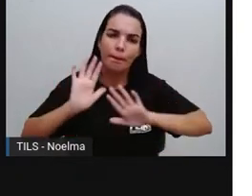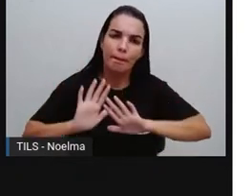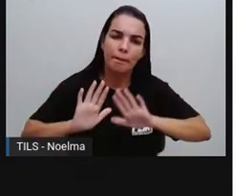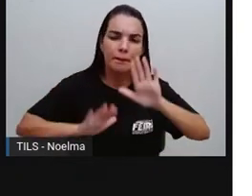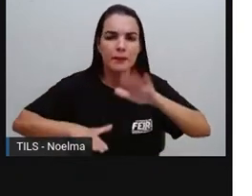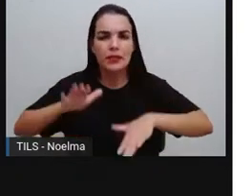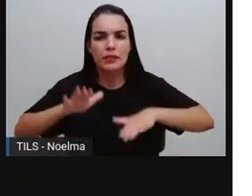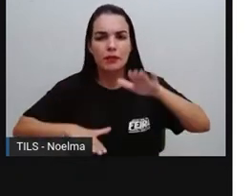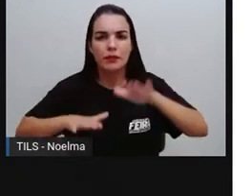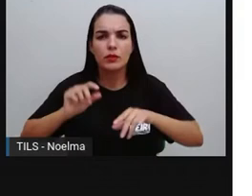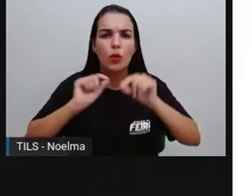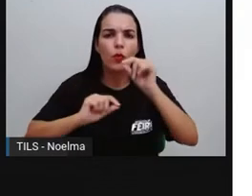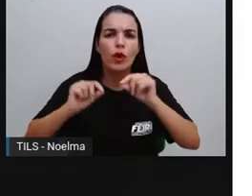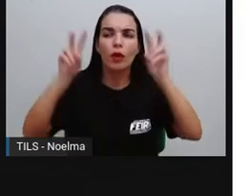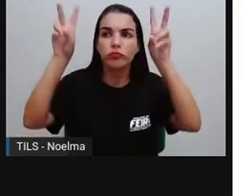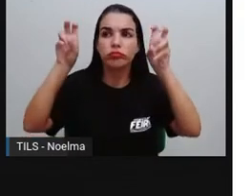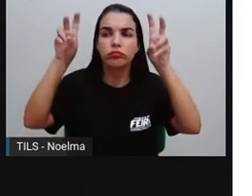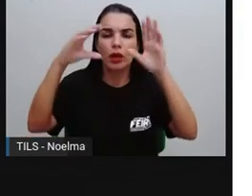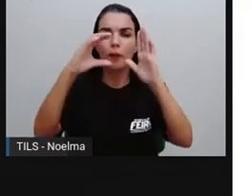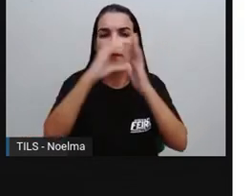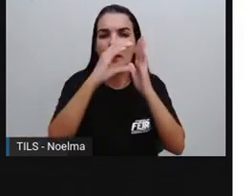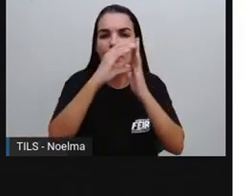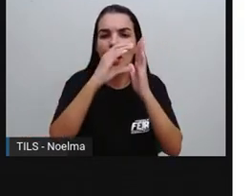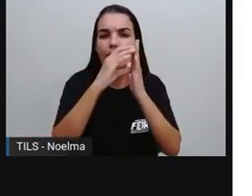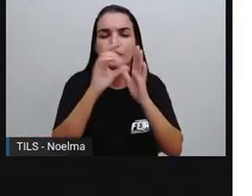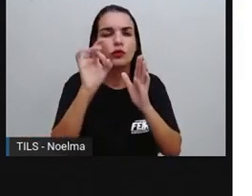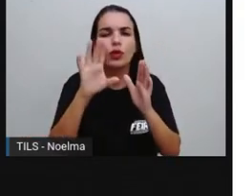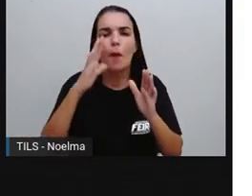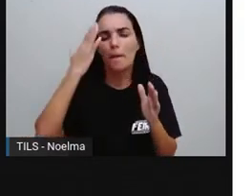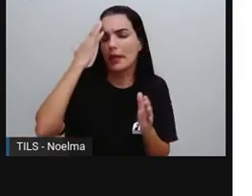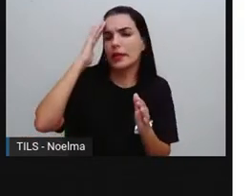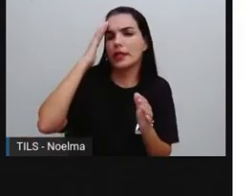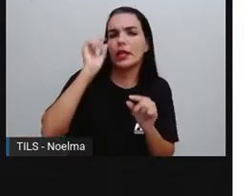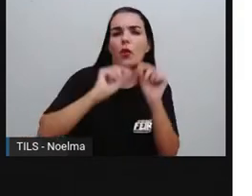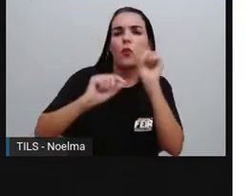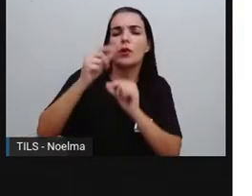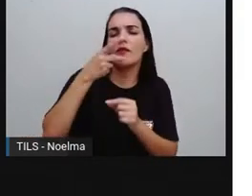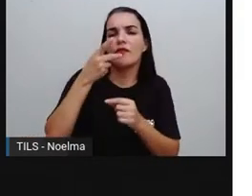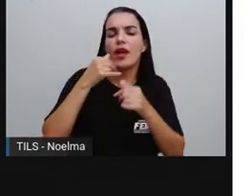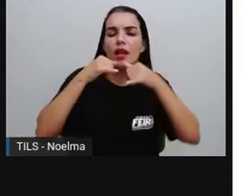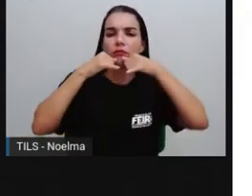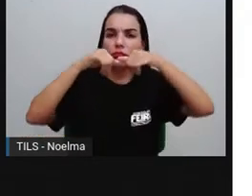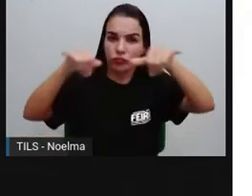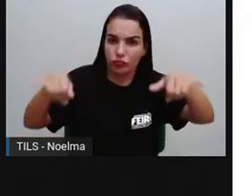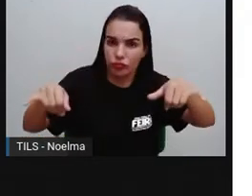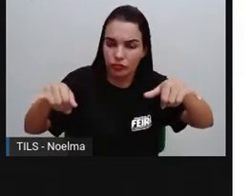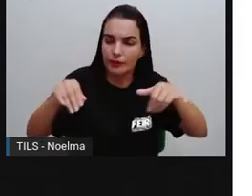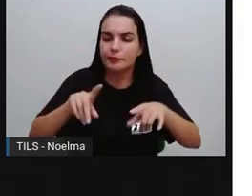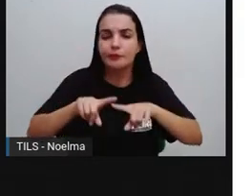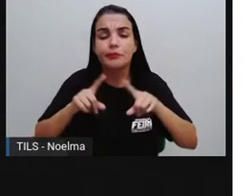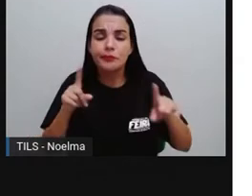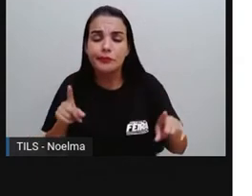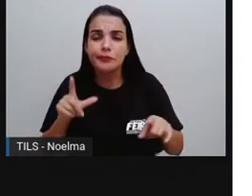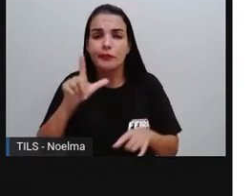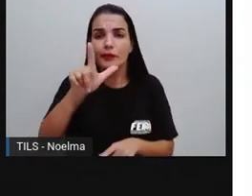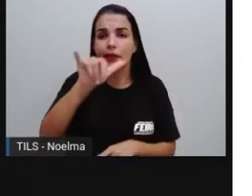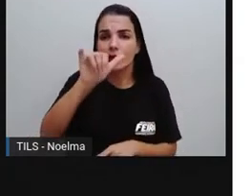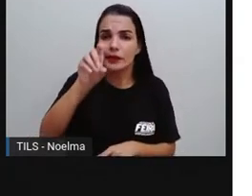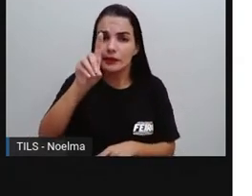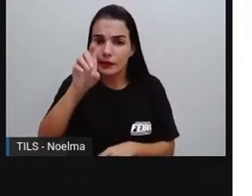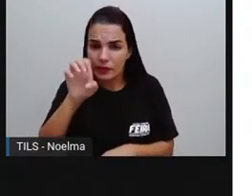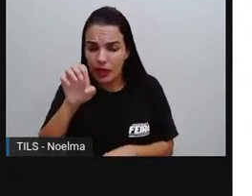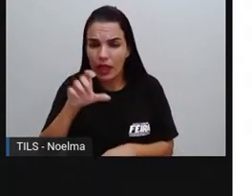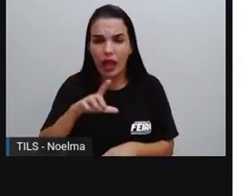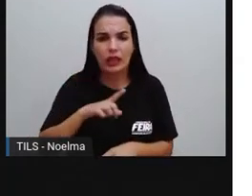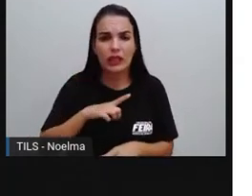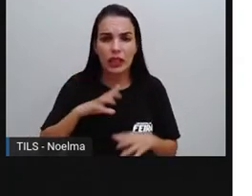se lê o primeiro parágrafo ali para você entender de que se fala a matéria, certo? Então, no lead, se a